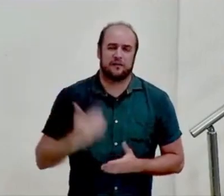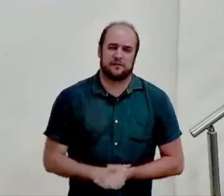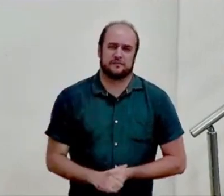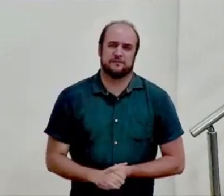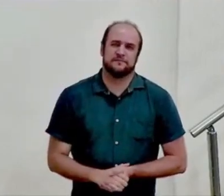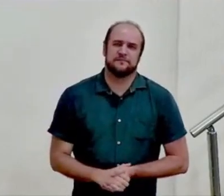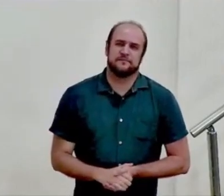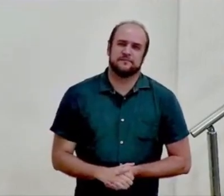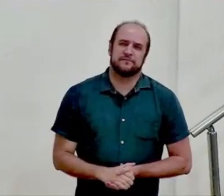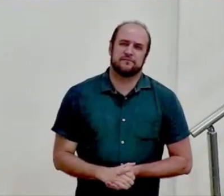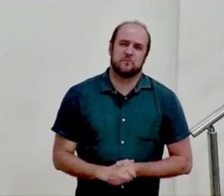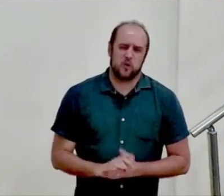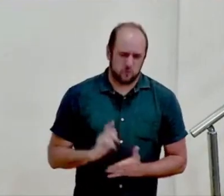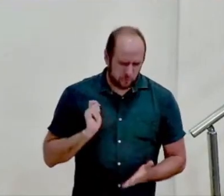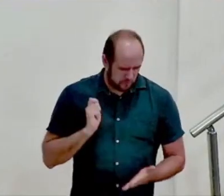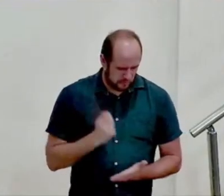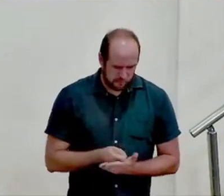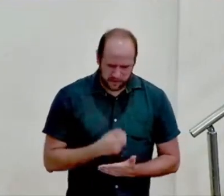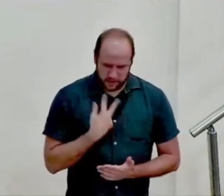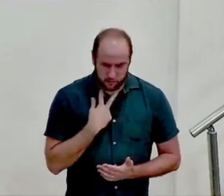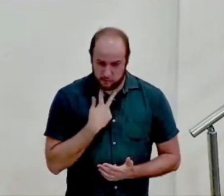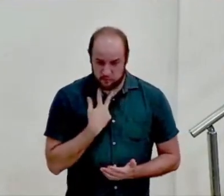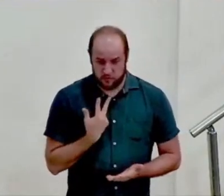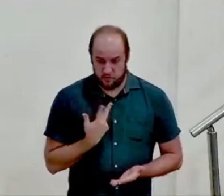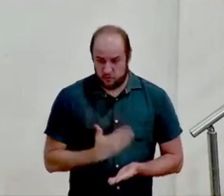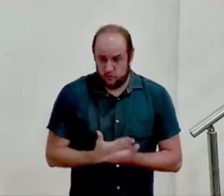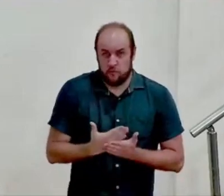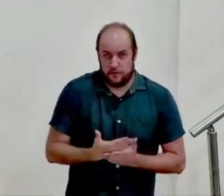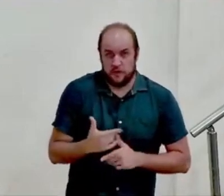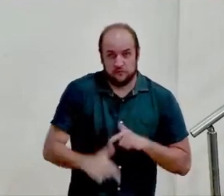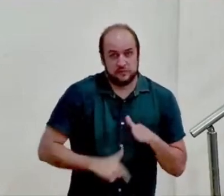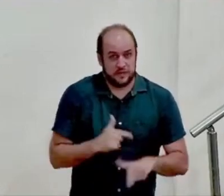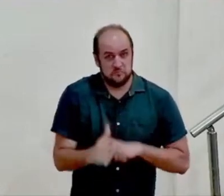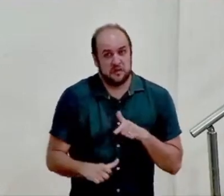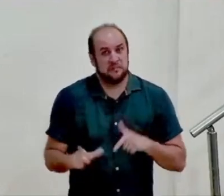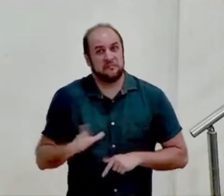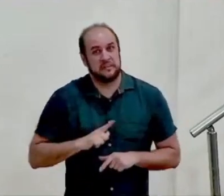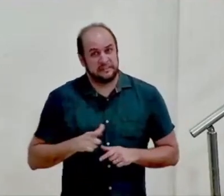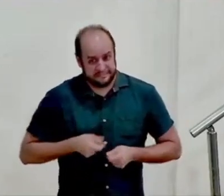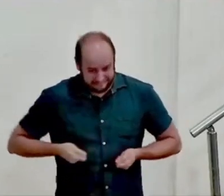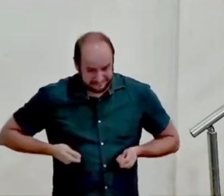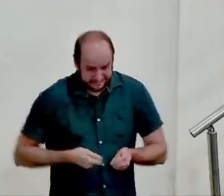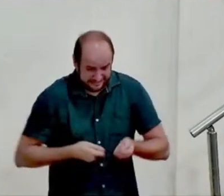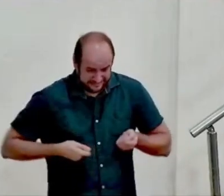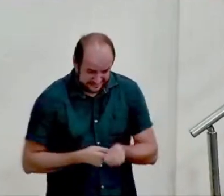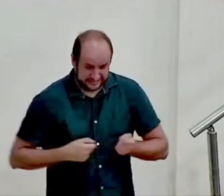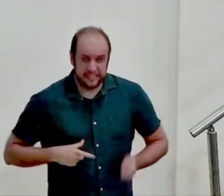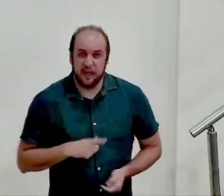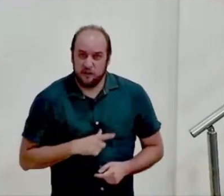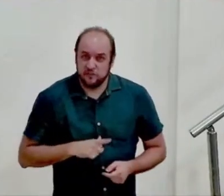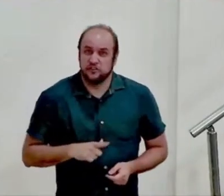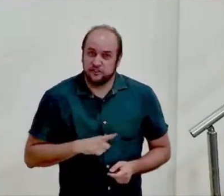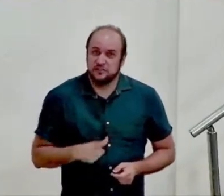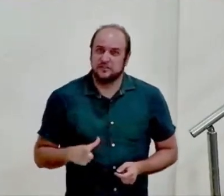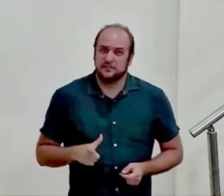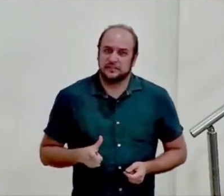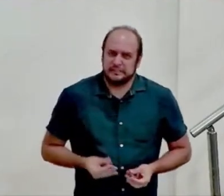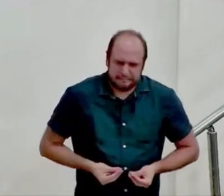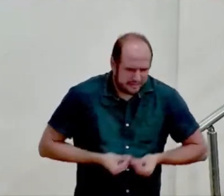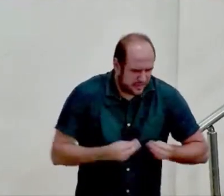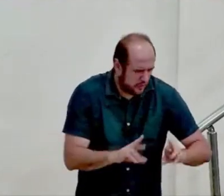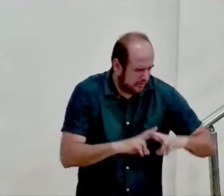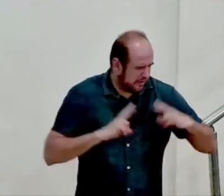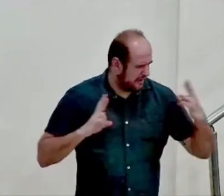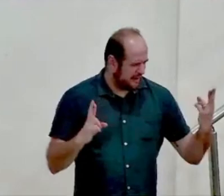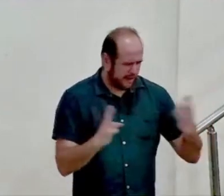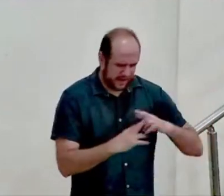poderia ser comprado embora no início do seu ministério tenha sido tentado e oferecido a Ele todos os reinos